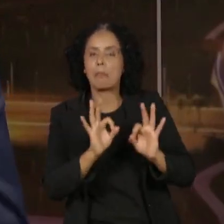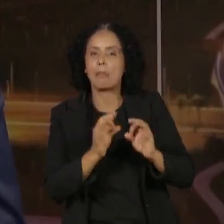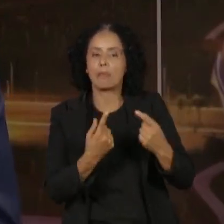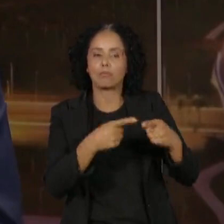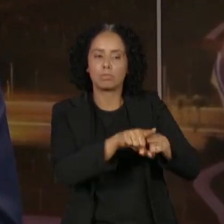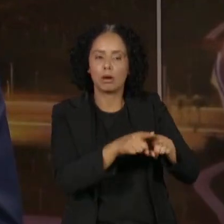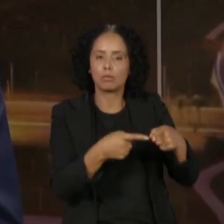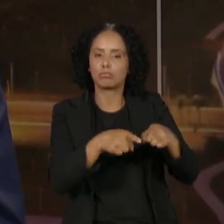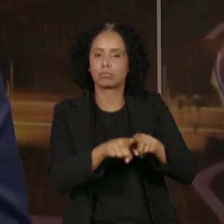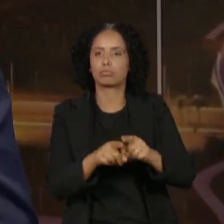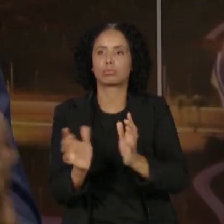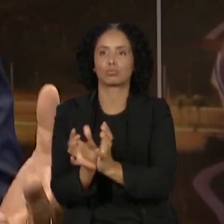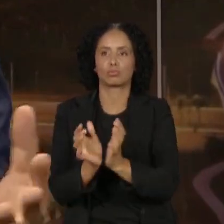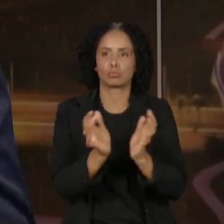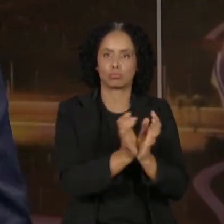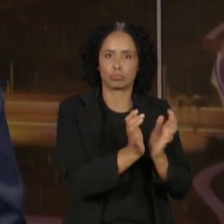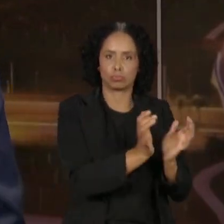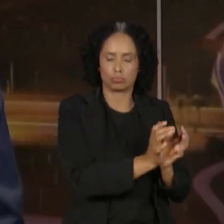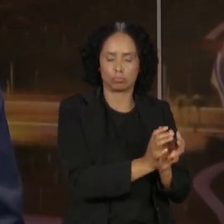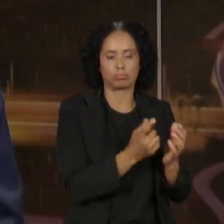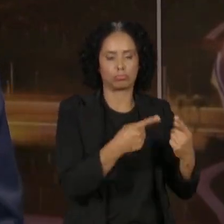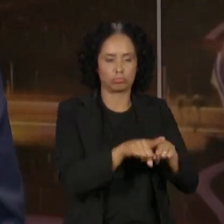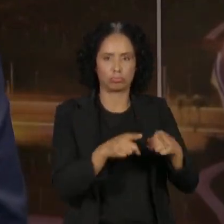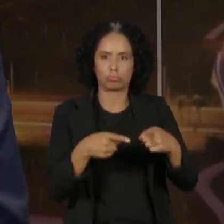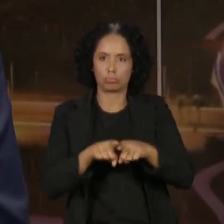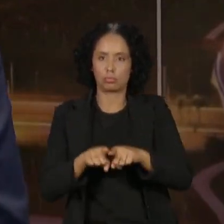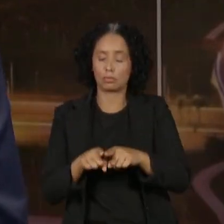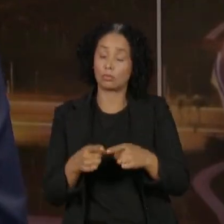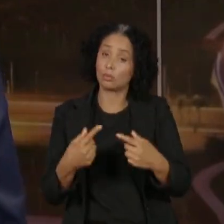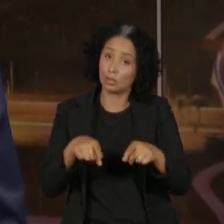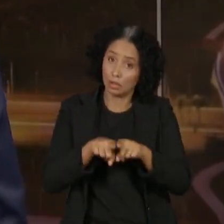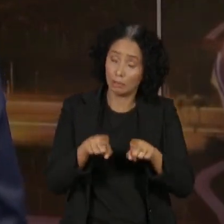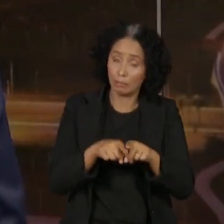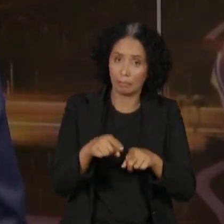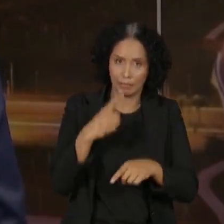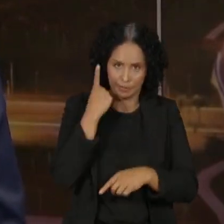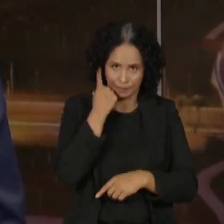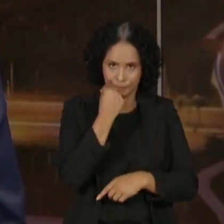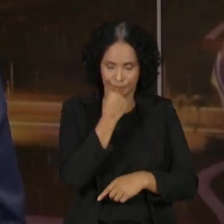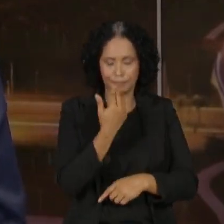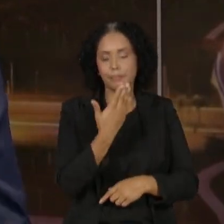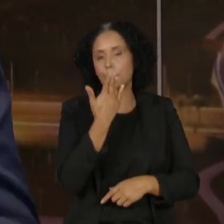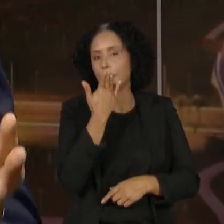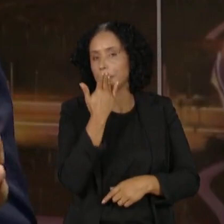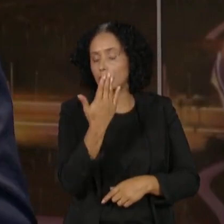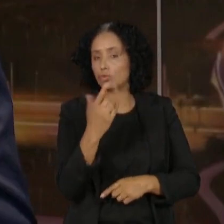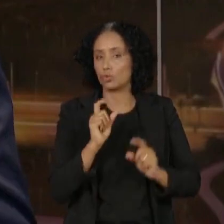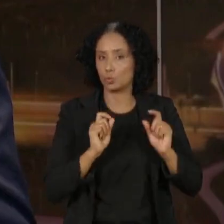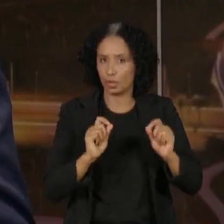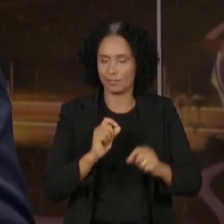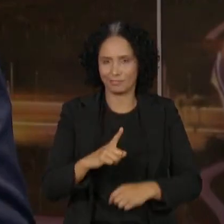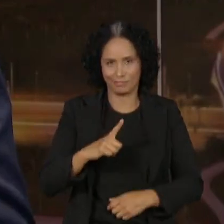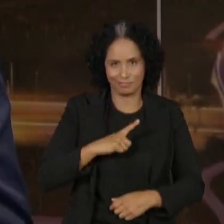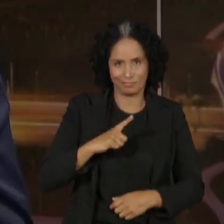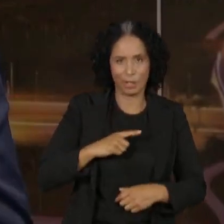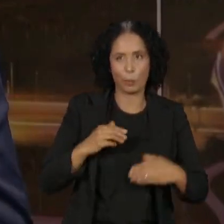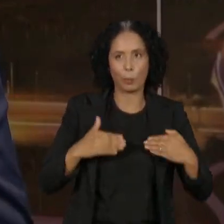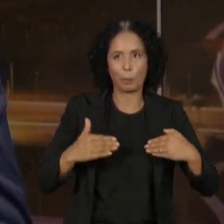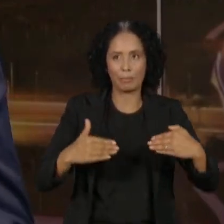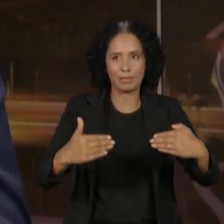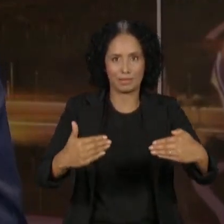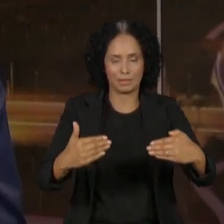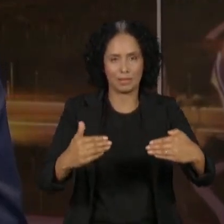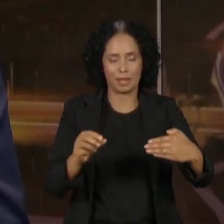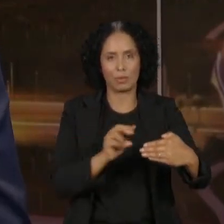time, de equipe. Inclusive, Vera, eu pedi para retirar do nome do ministério esse